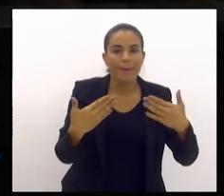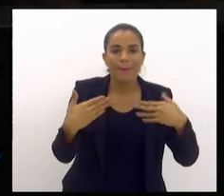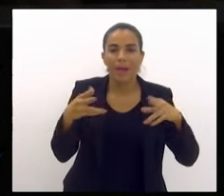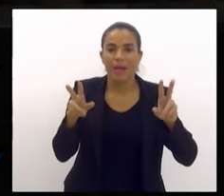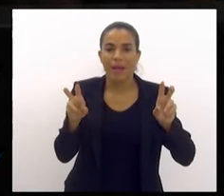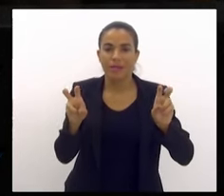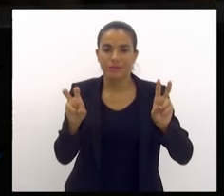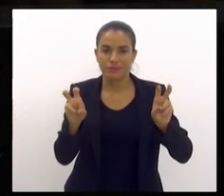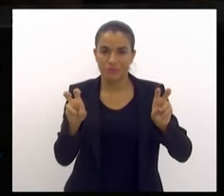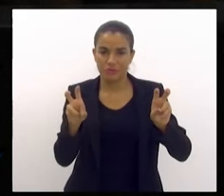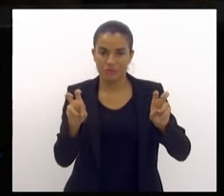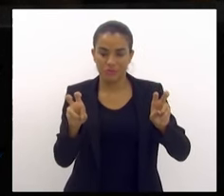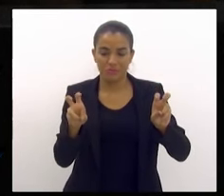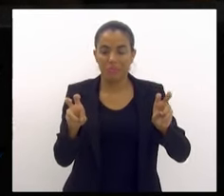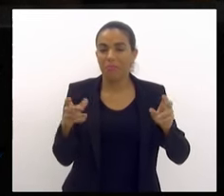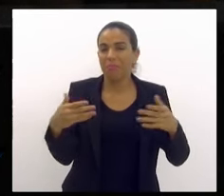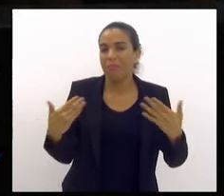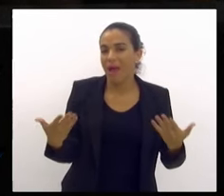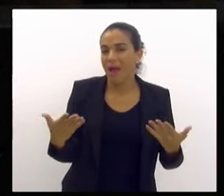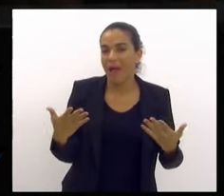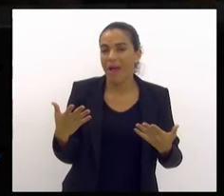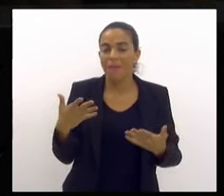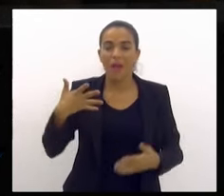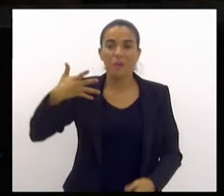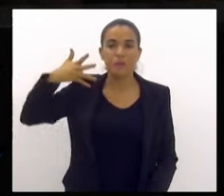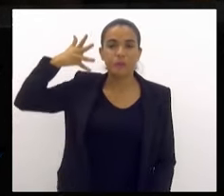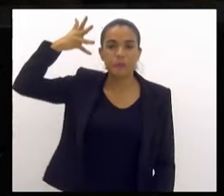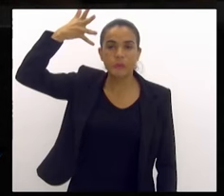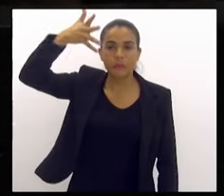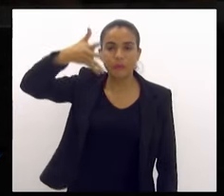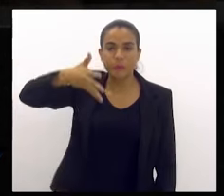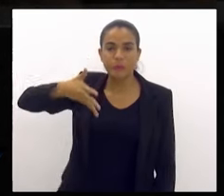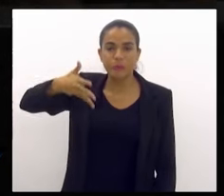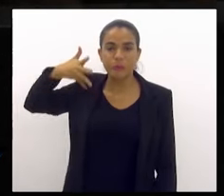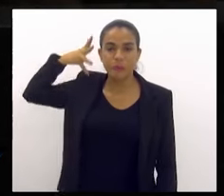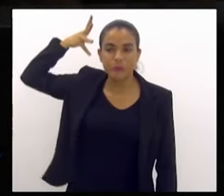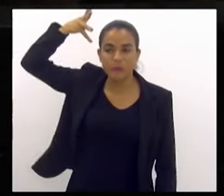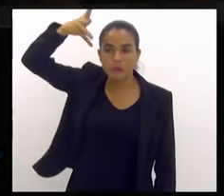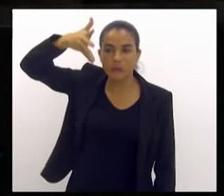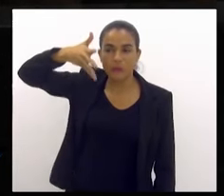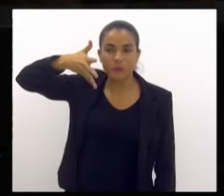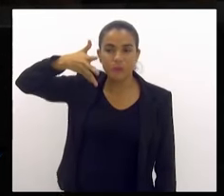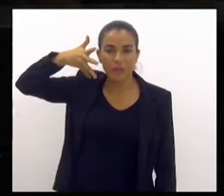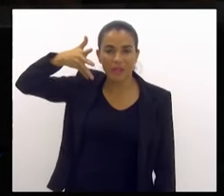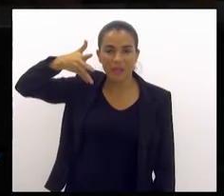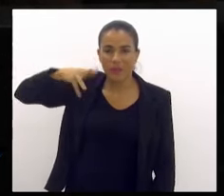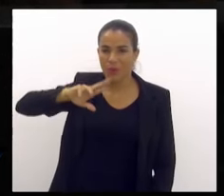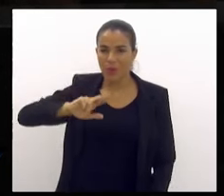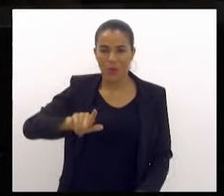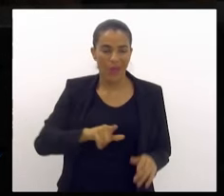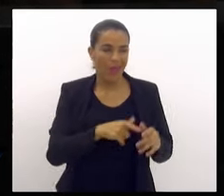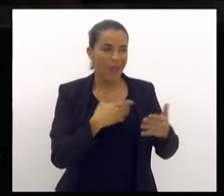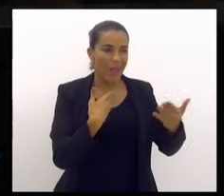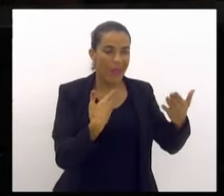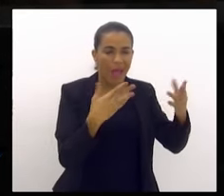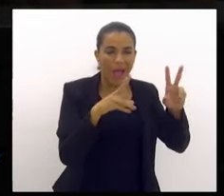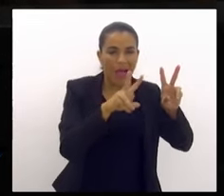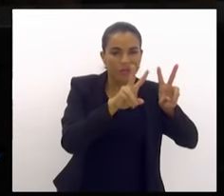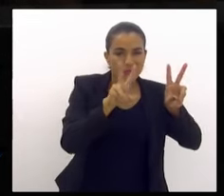para ficar se fazendo discursos, não é assunto para você